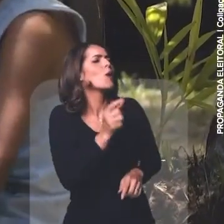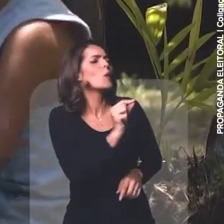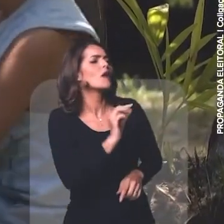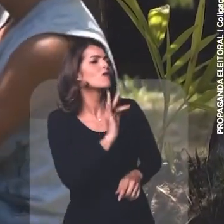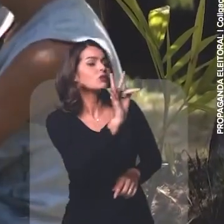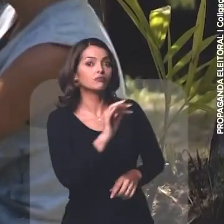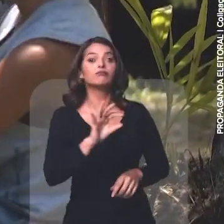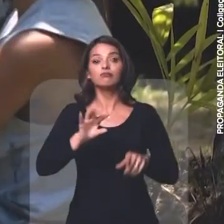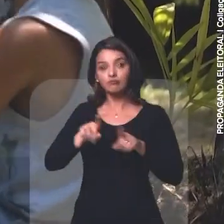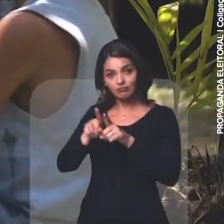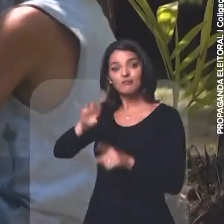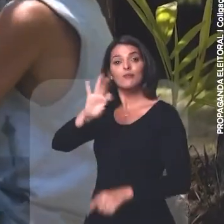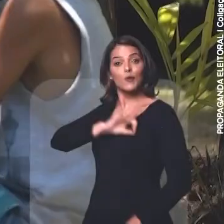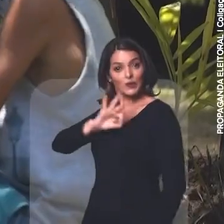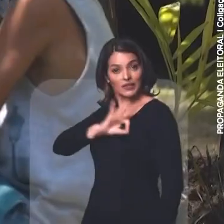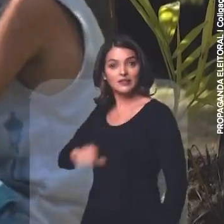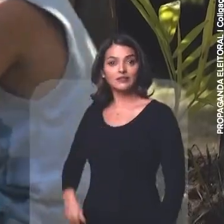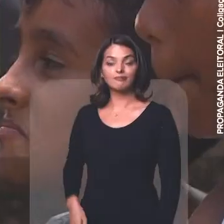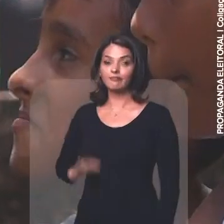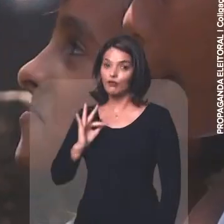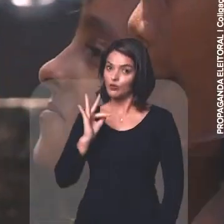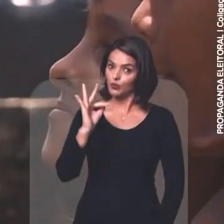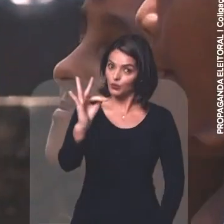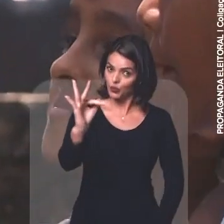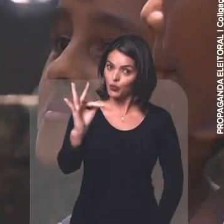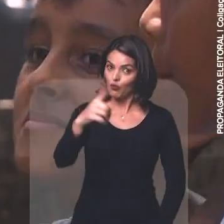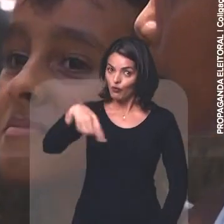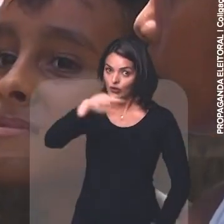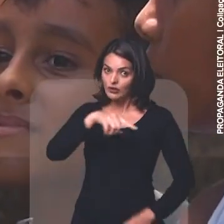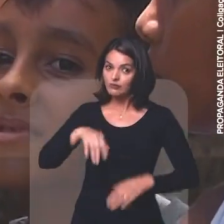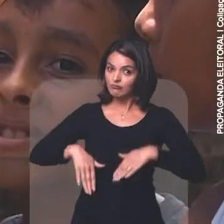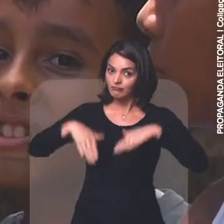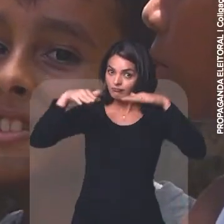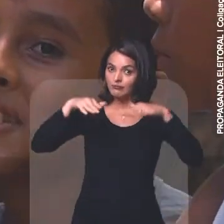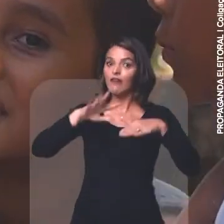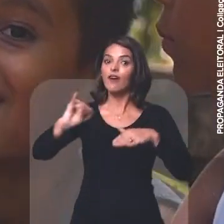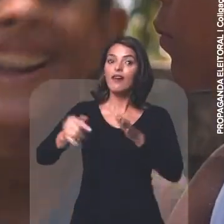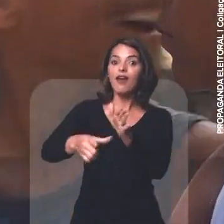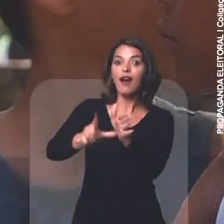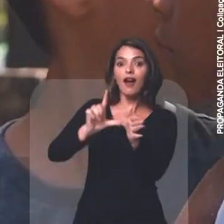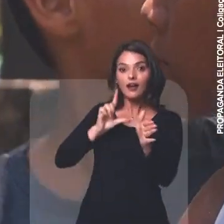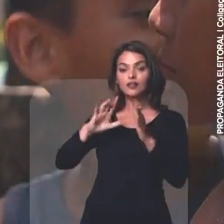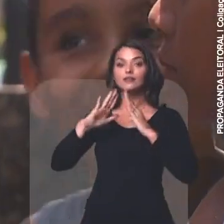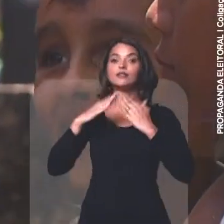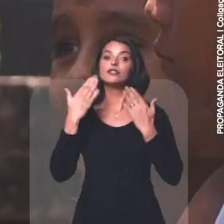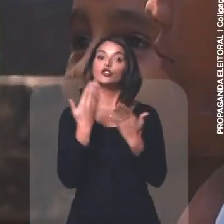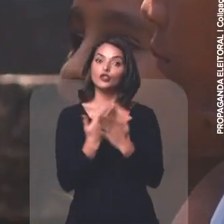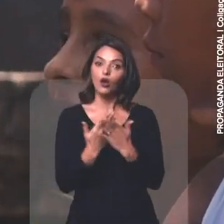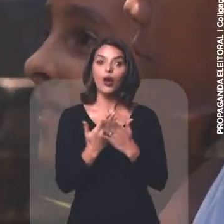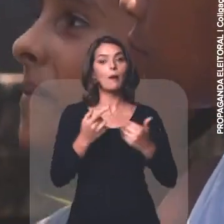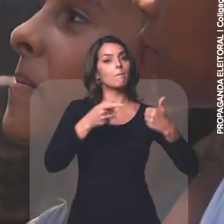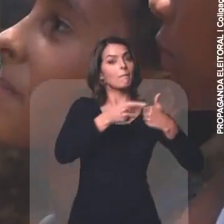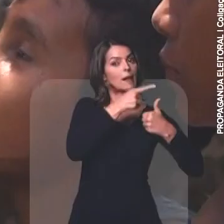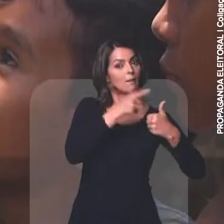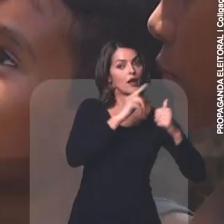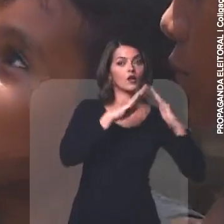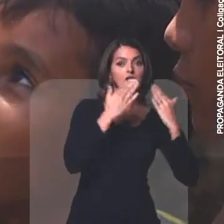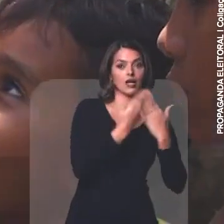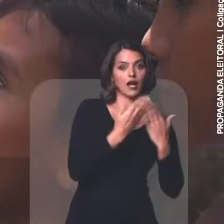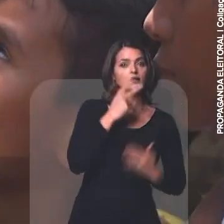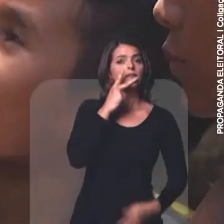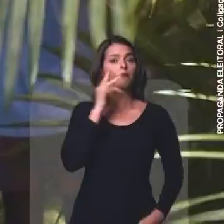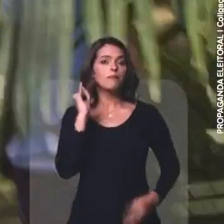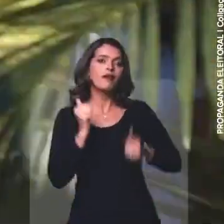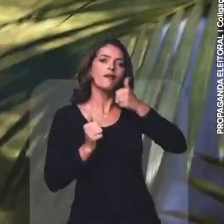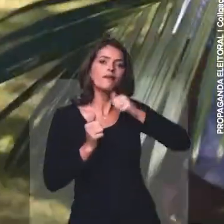menina aqui? Também polícia. Policial também? O futuro de vocês todos passa pela escola. Primeiro em